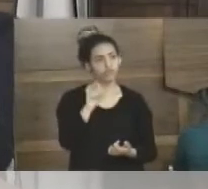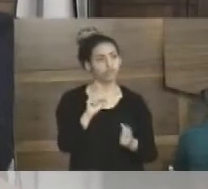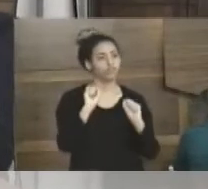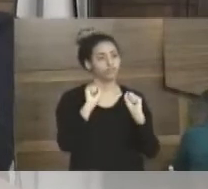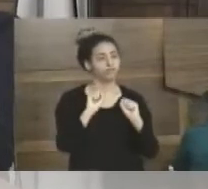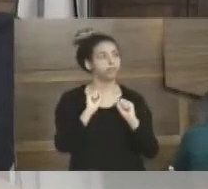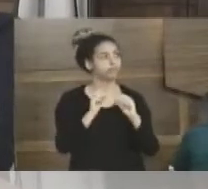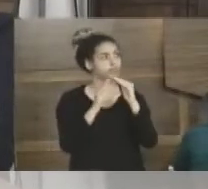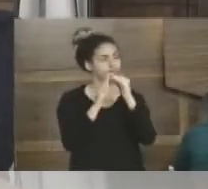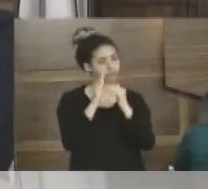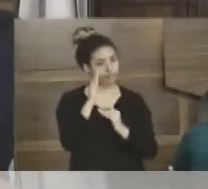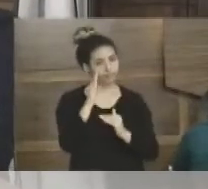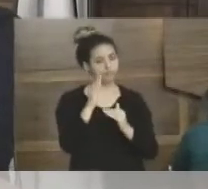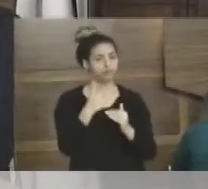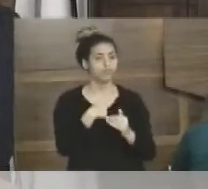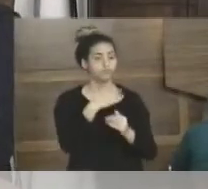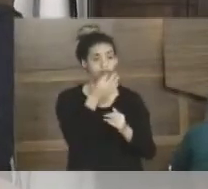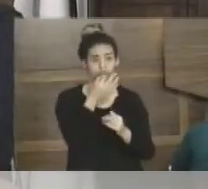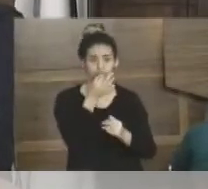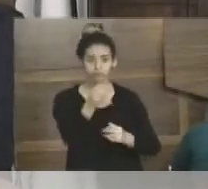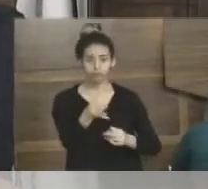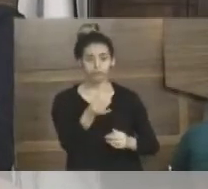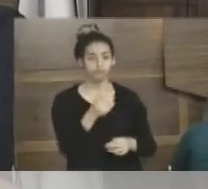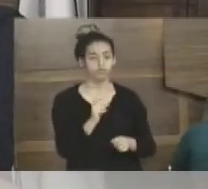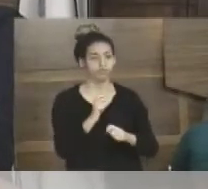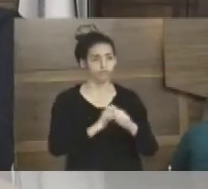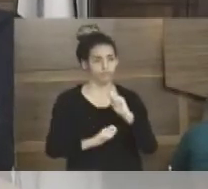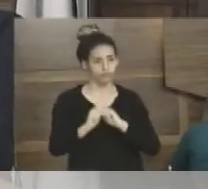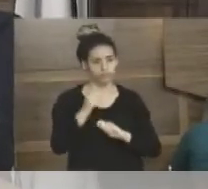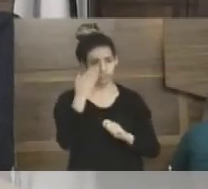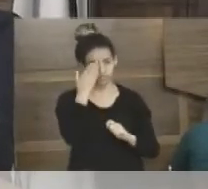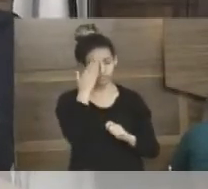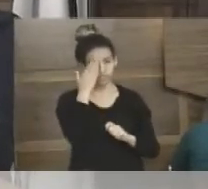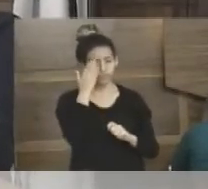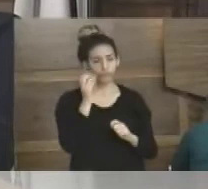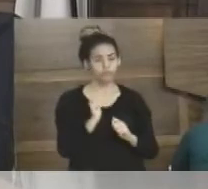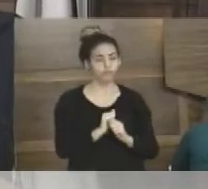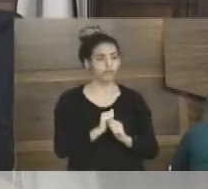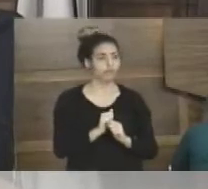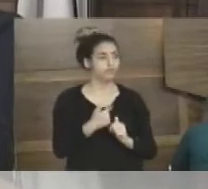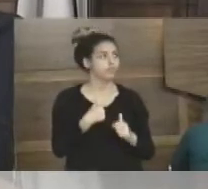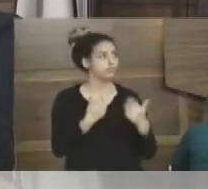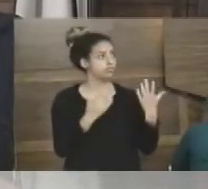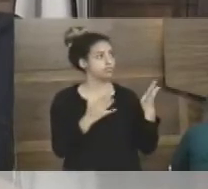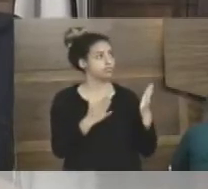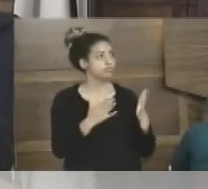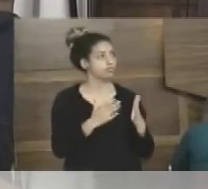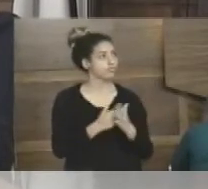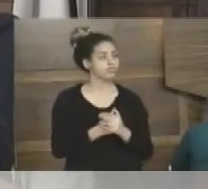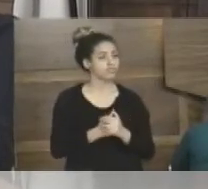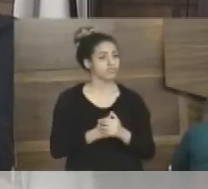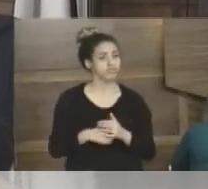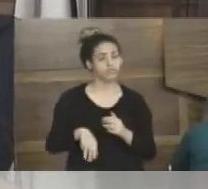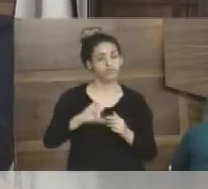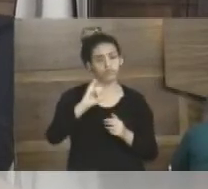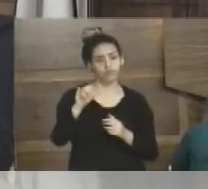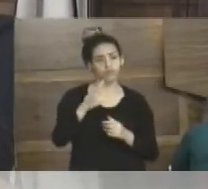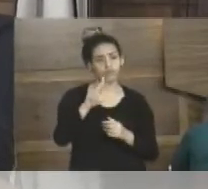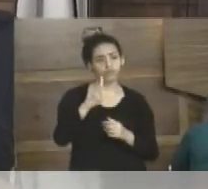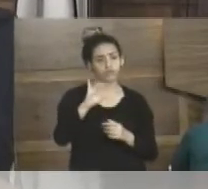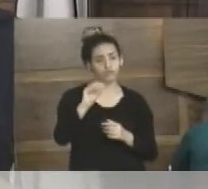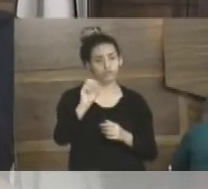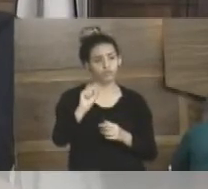é questão de gerir, e aí eu dou uma sugestão aos administradores do Shopping Piratas, vou até parabenizar o Niltinho Júdice que voltou para lá,